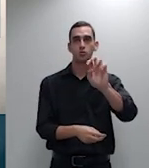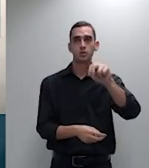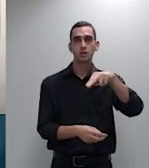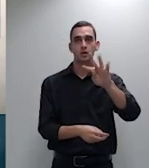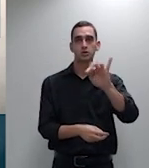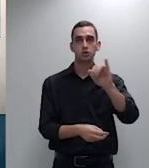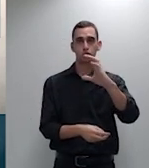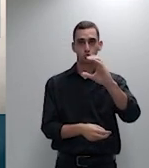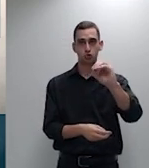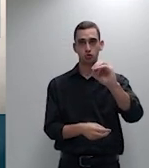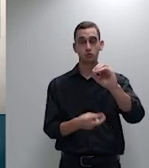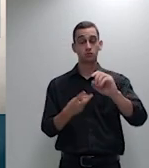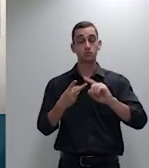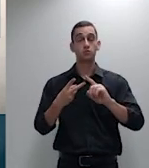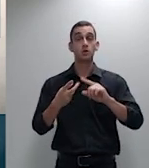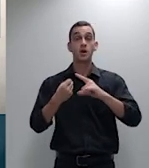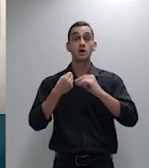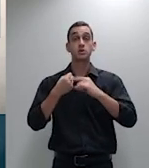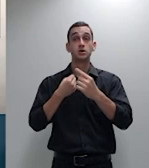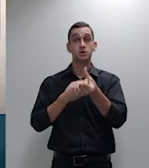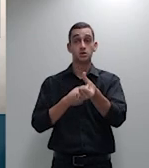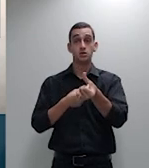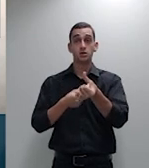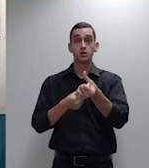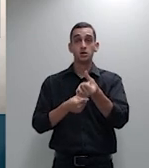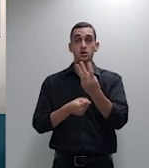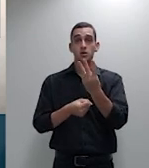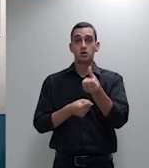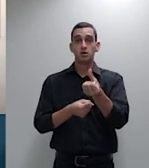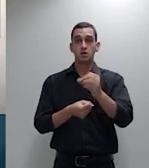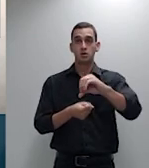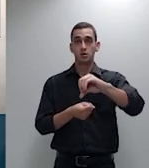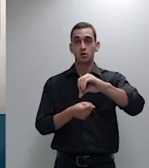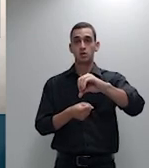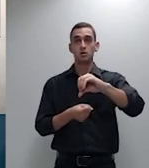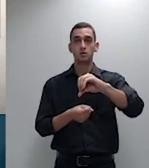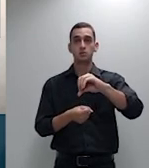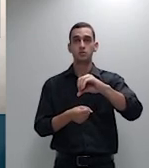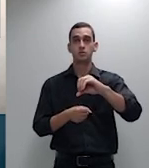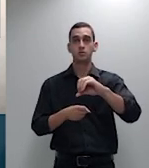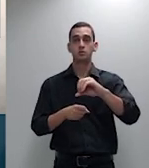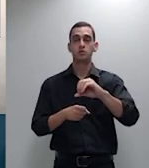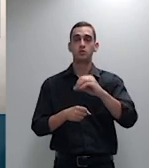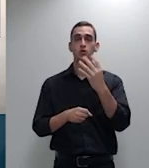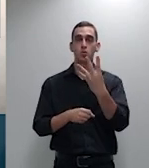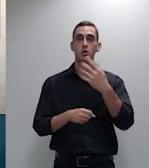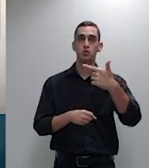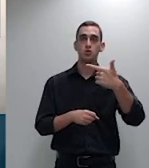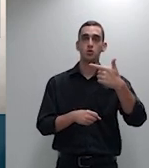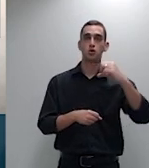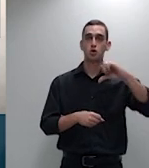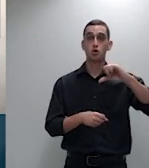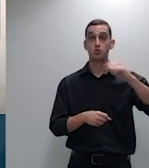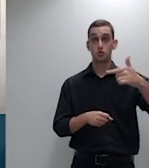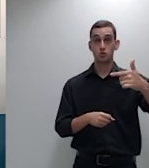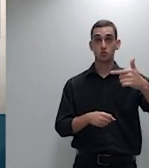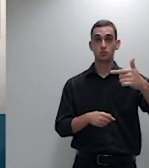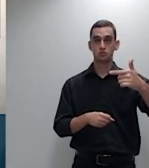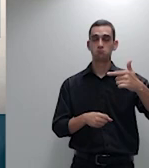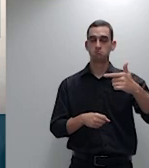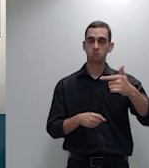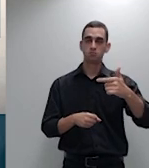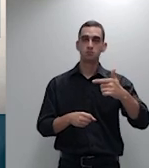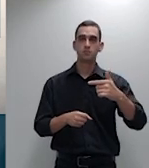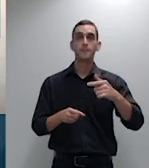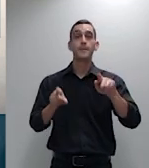369 artigo 6º 369 4292 4292 isso e no julgamento do